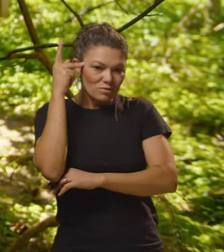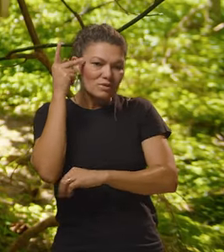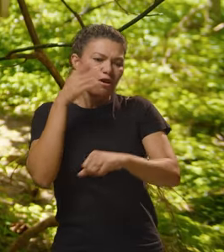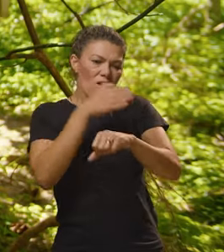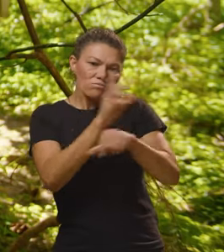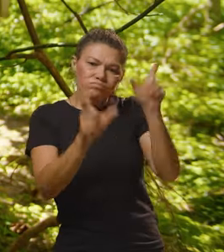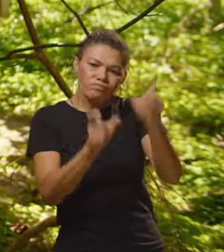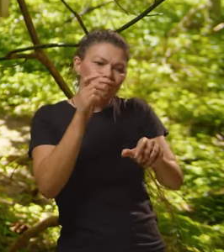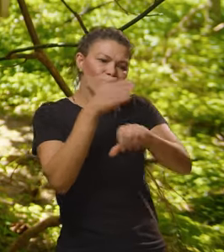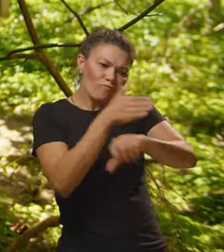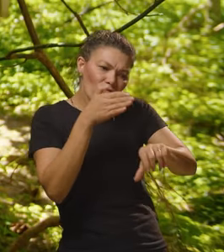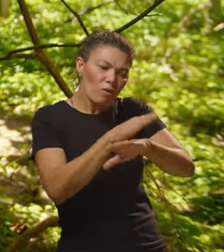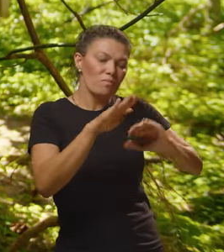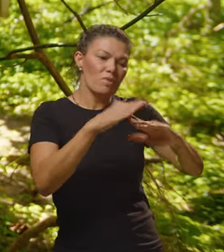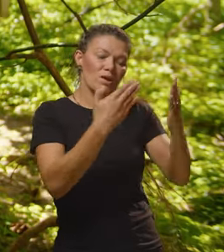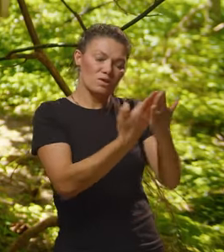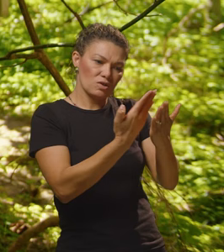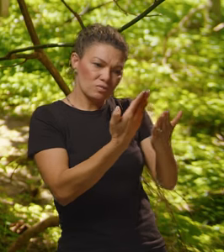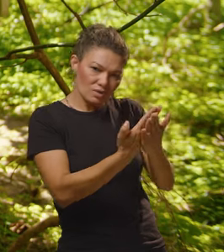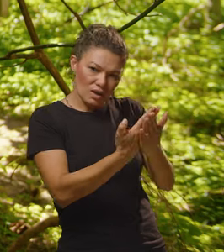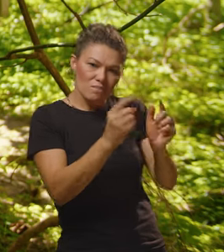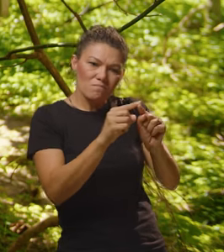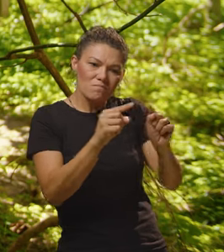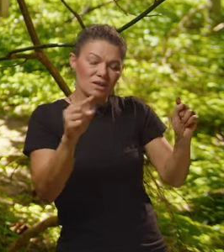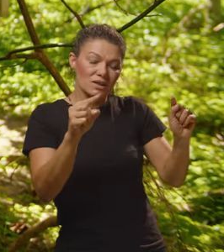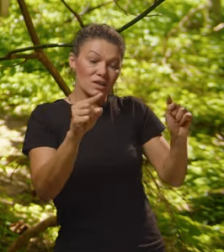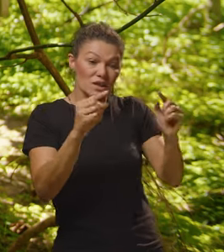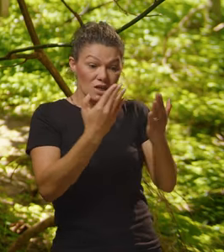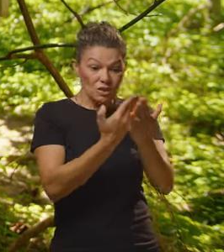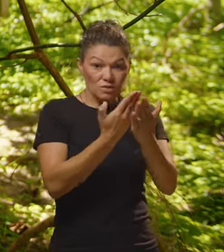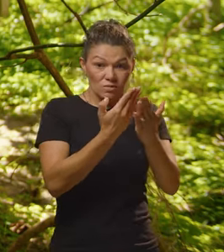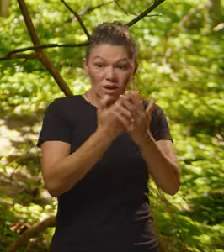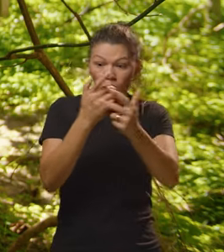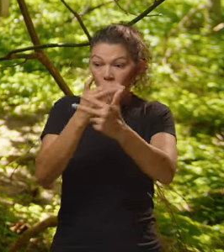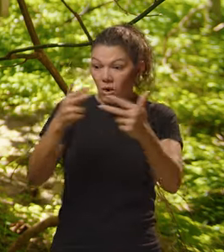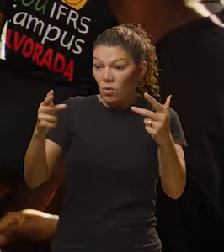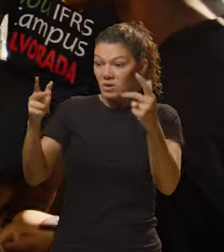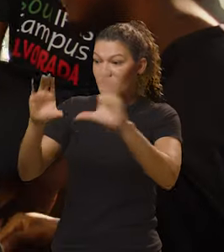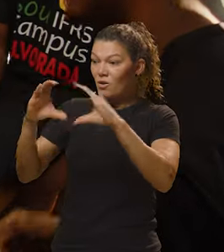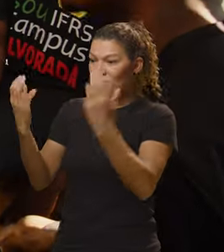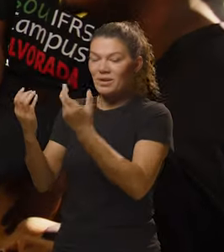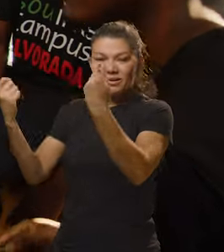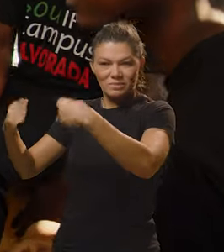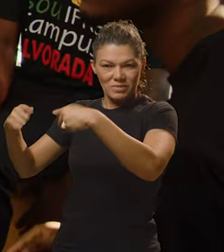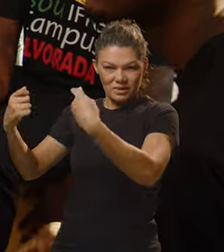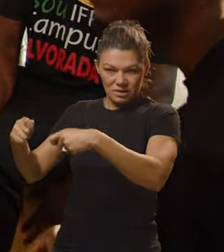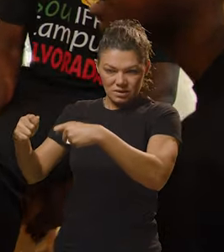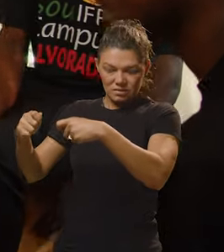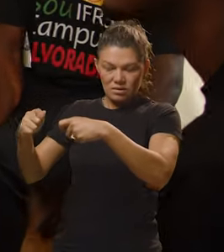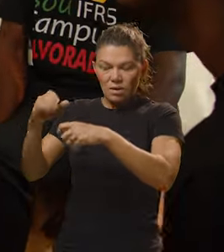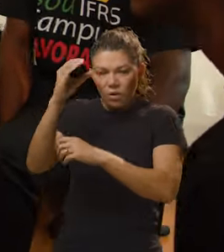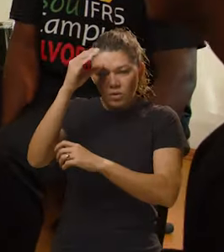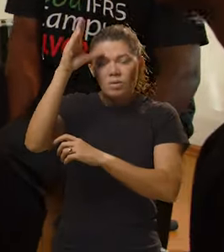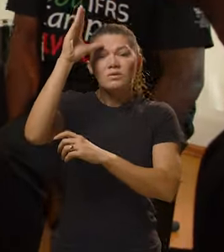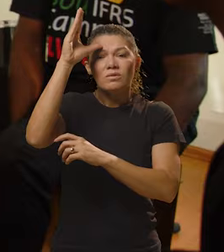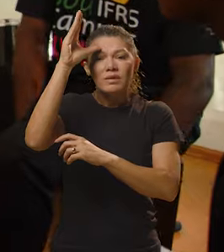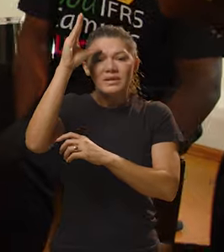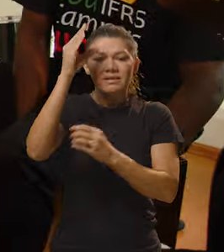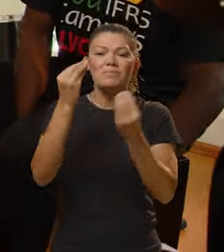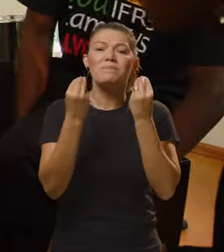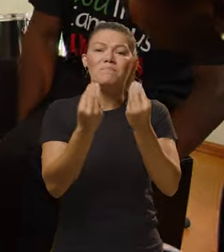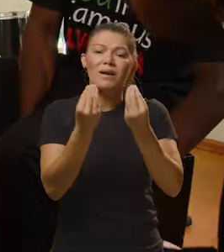de fato vão estudar, mas que estudar algo que a comunidade precisa. Para que serve o nosso